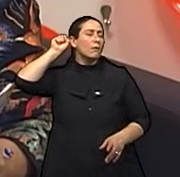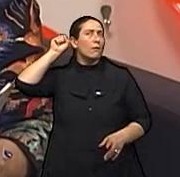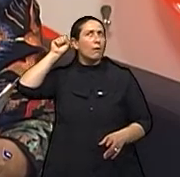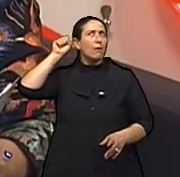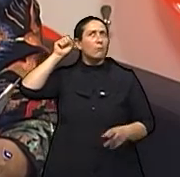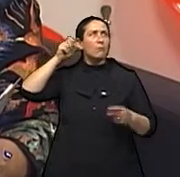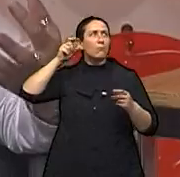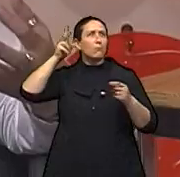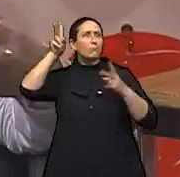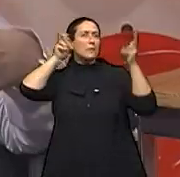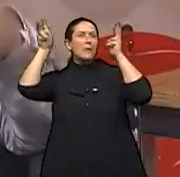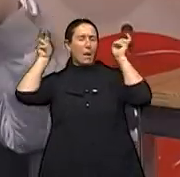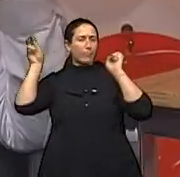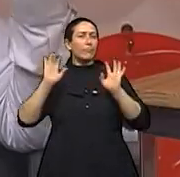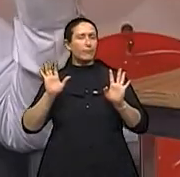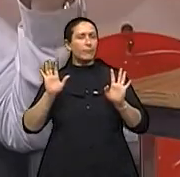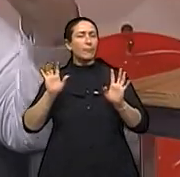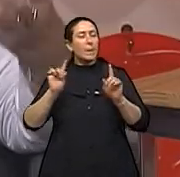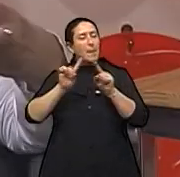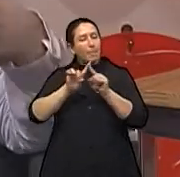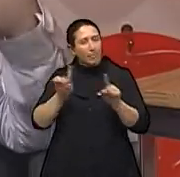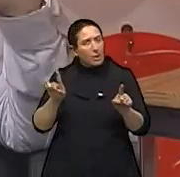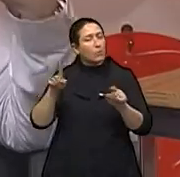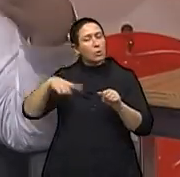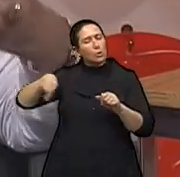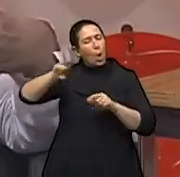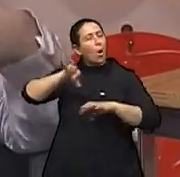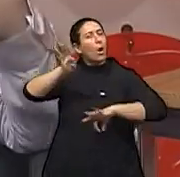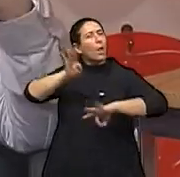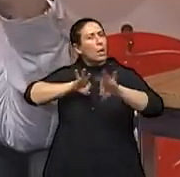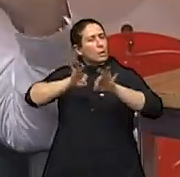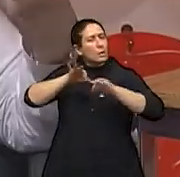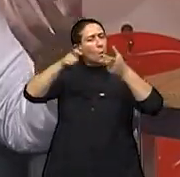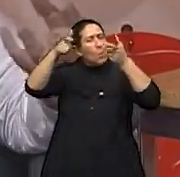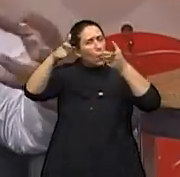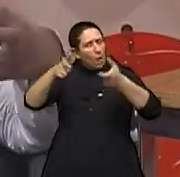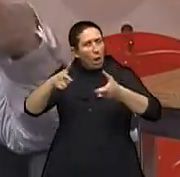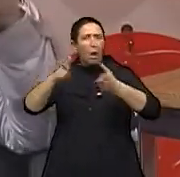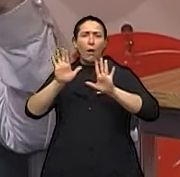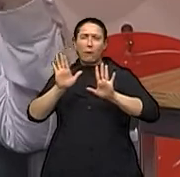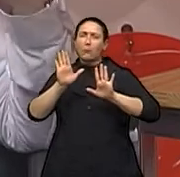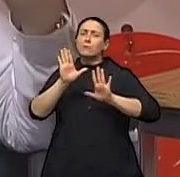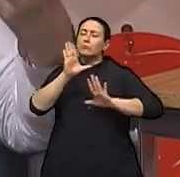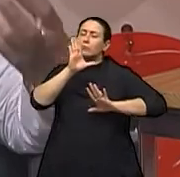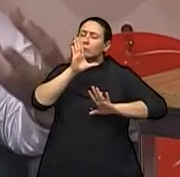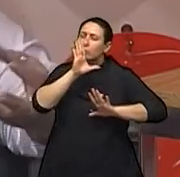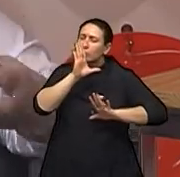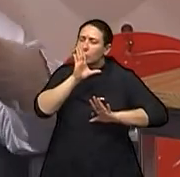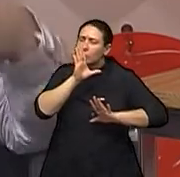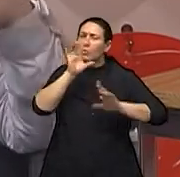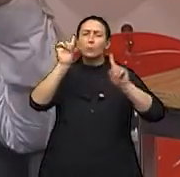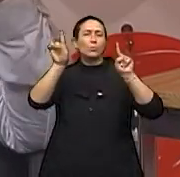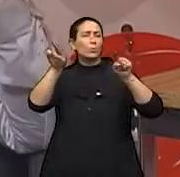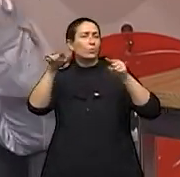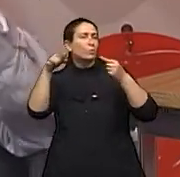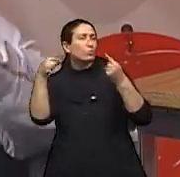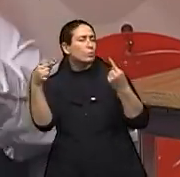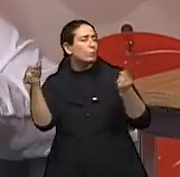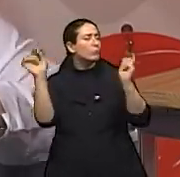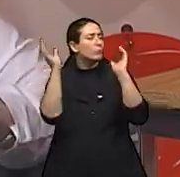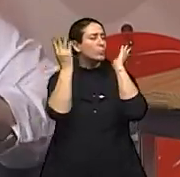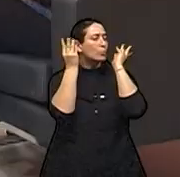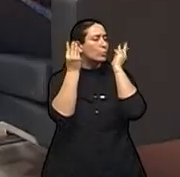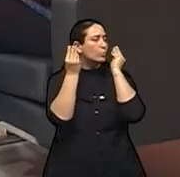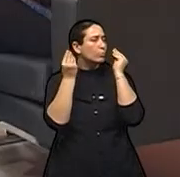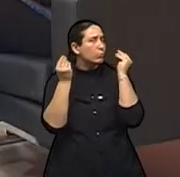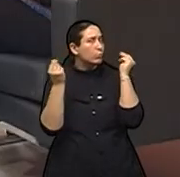Claro que a gente coloca, organiza um ambiente muito favorável, uma música gostosa. Claro. Para que ela